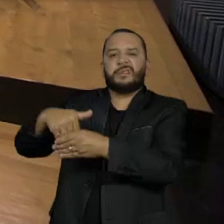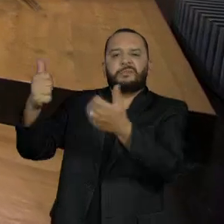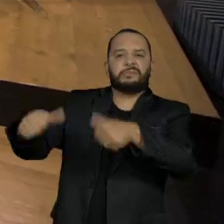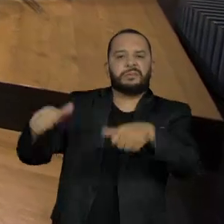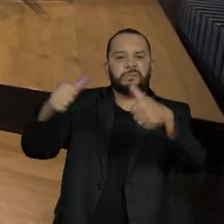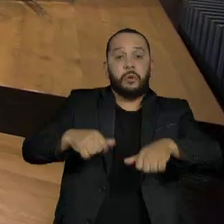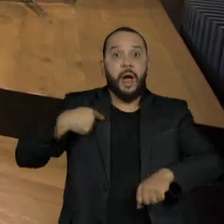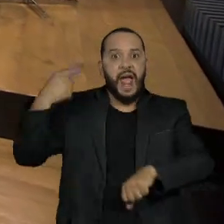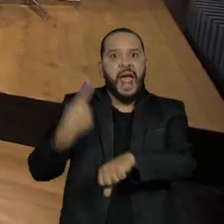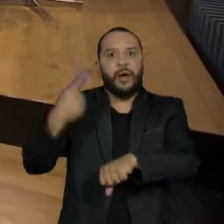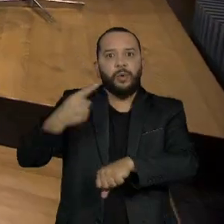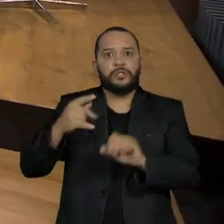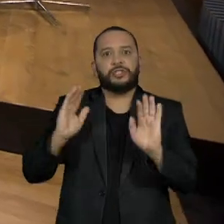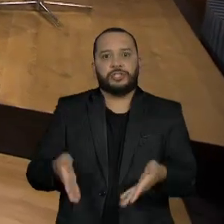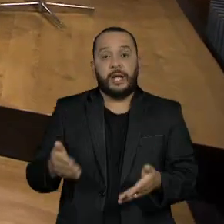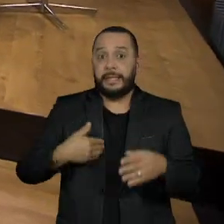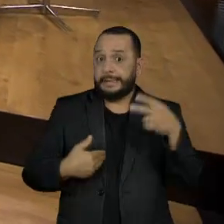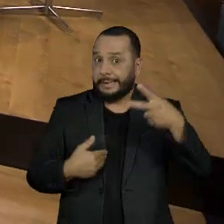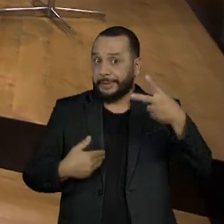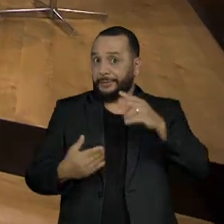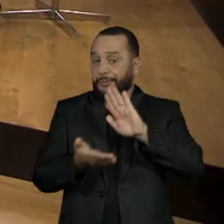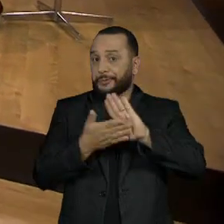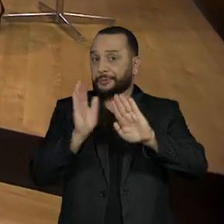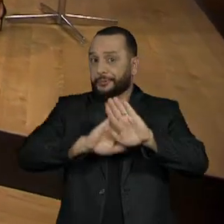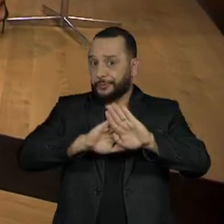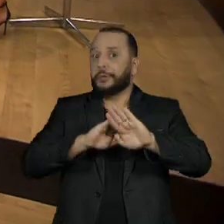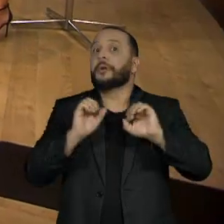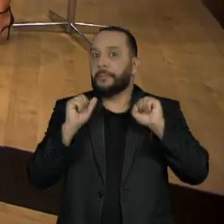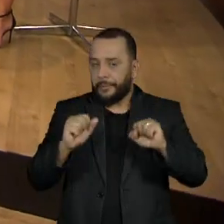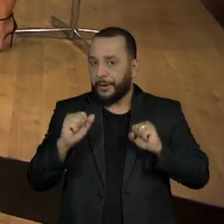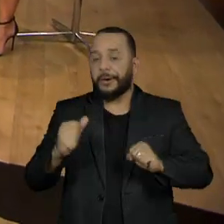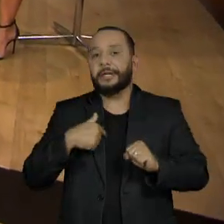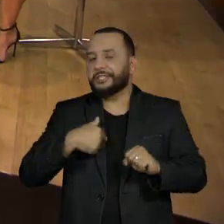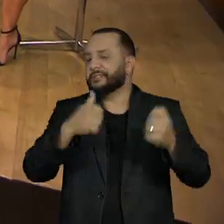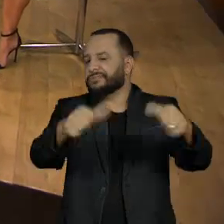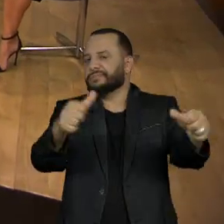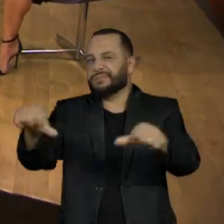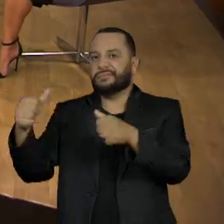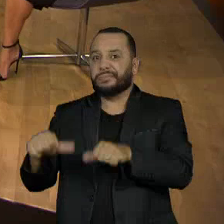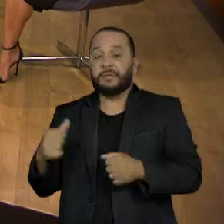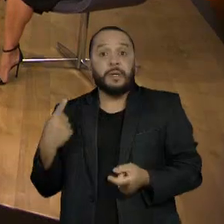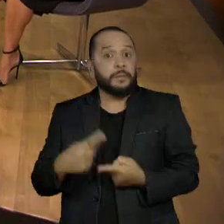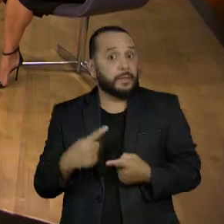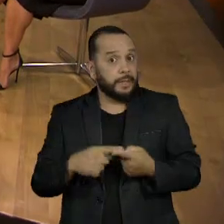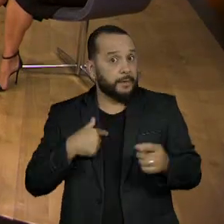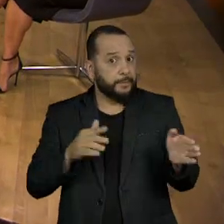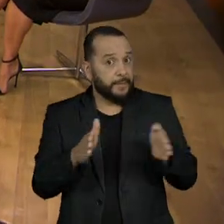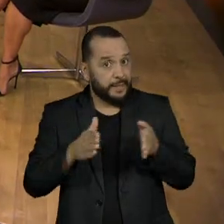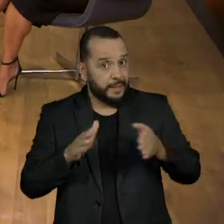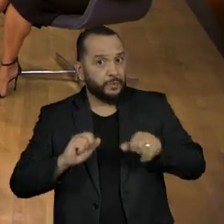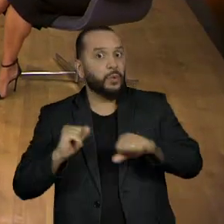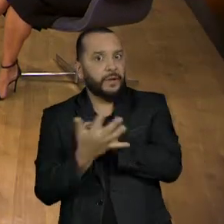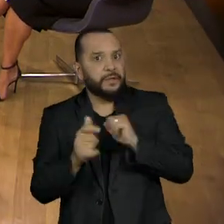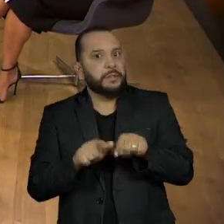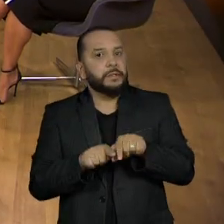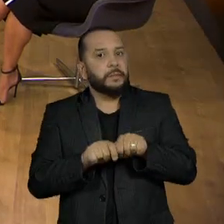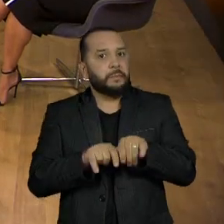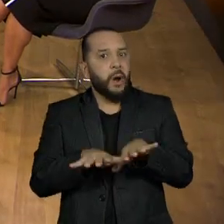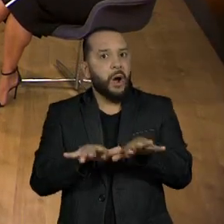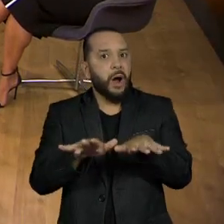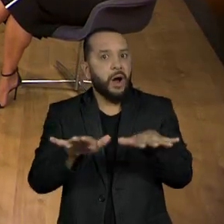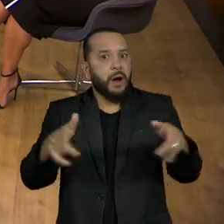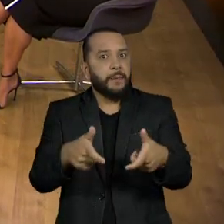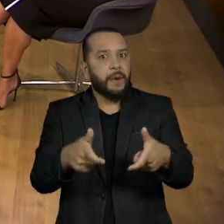anteriores e no segundo turno ela pode crescer, dado o fato de que nós estamos vivendo um aumento de casos de Covid